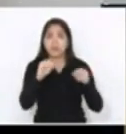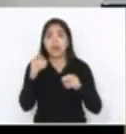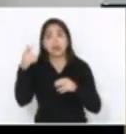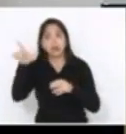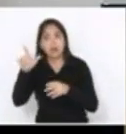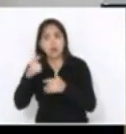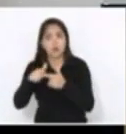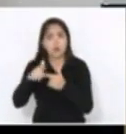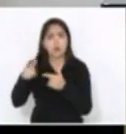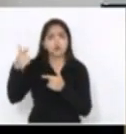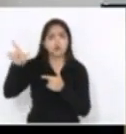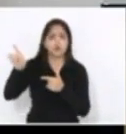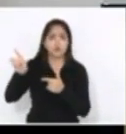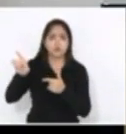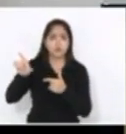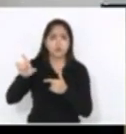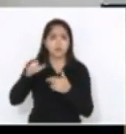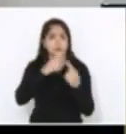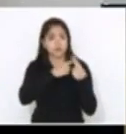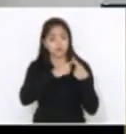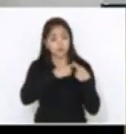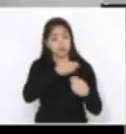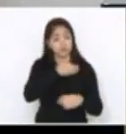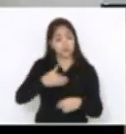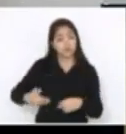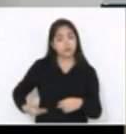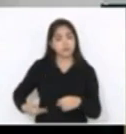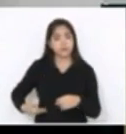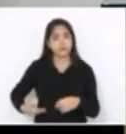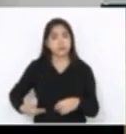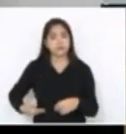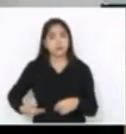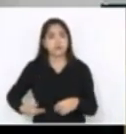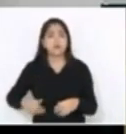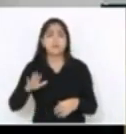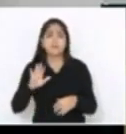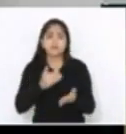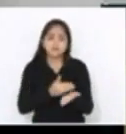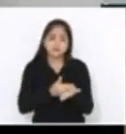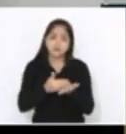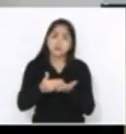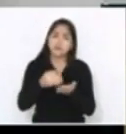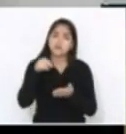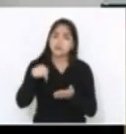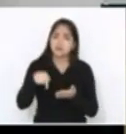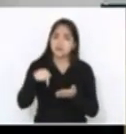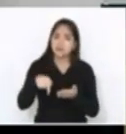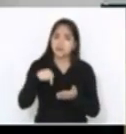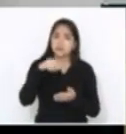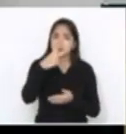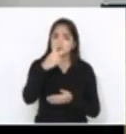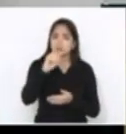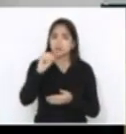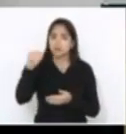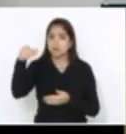resolve. Bom, quando eu entrei aqui em 2007, eu era deputado de oposição,